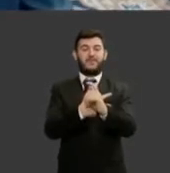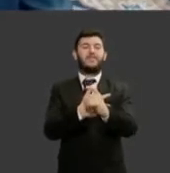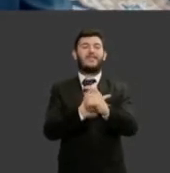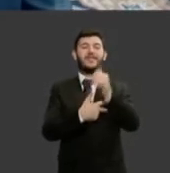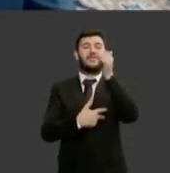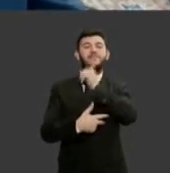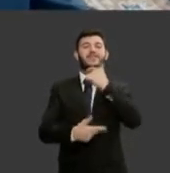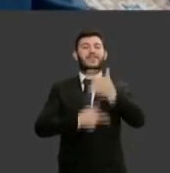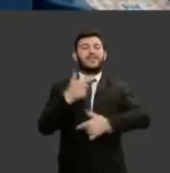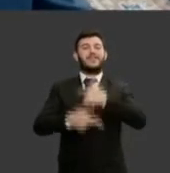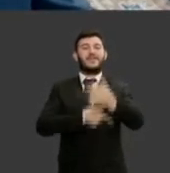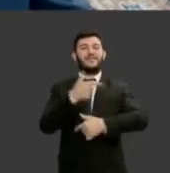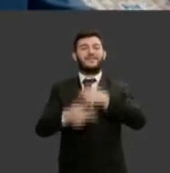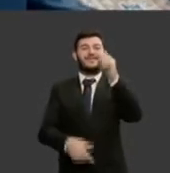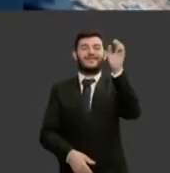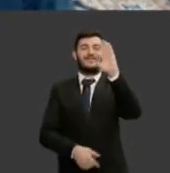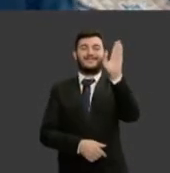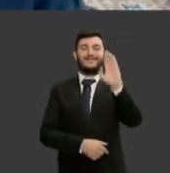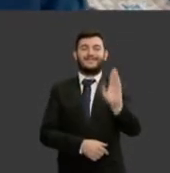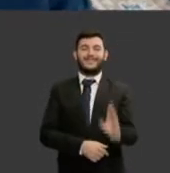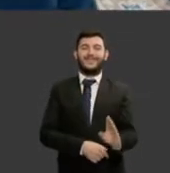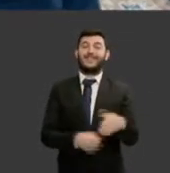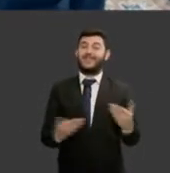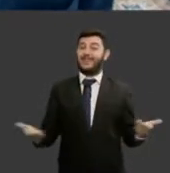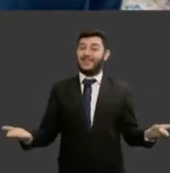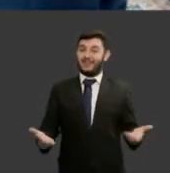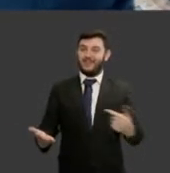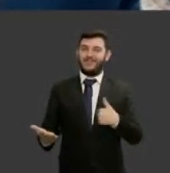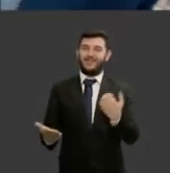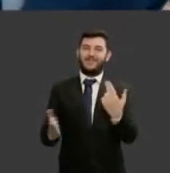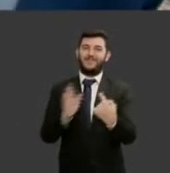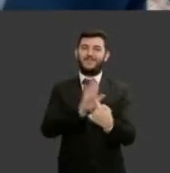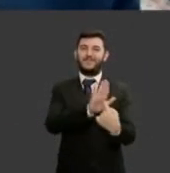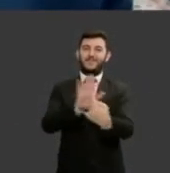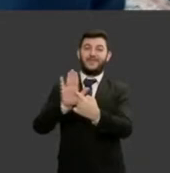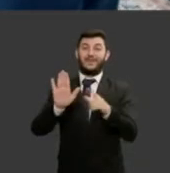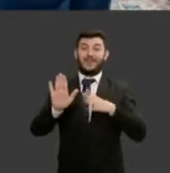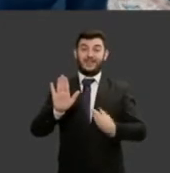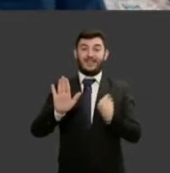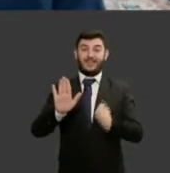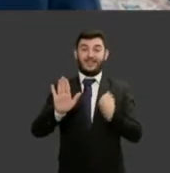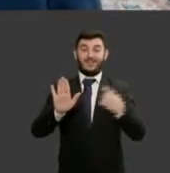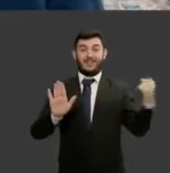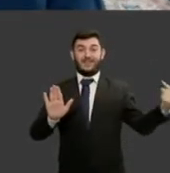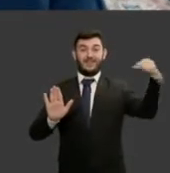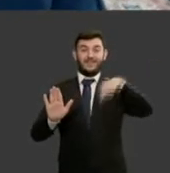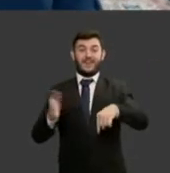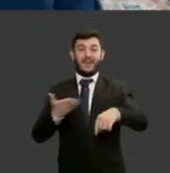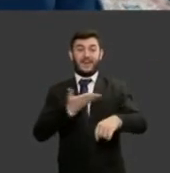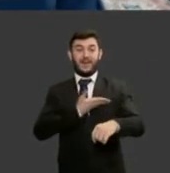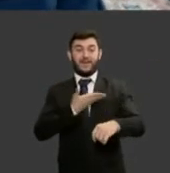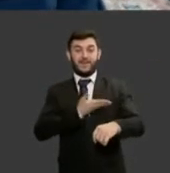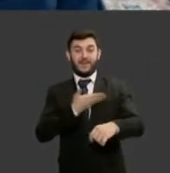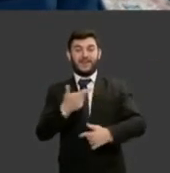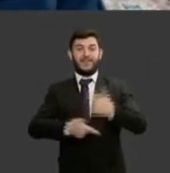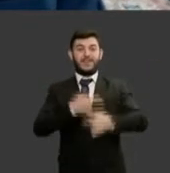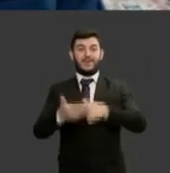Também quero destacar a presença da minha amiga e conterrânea, e conselheira,